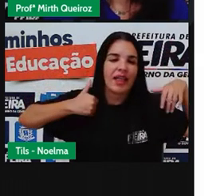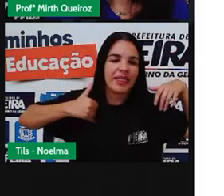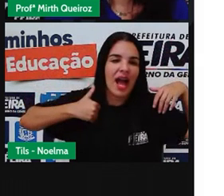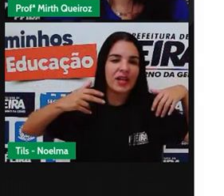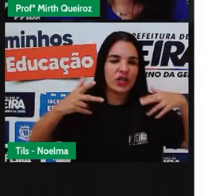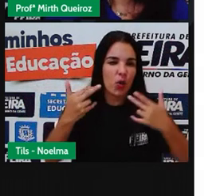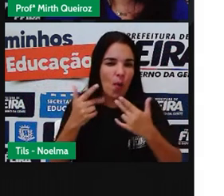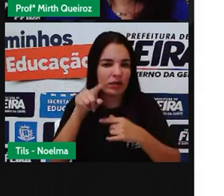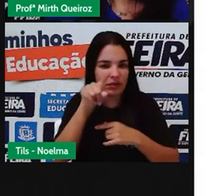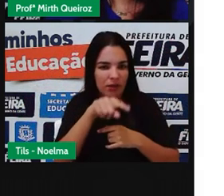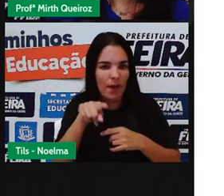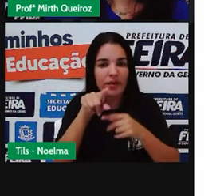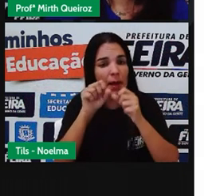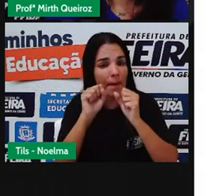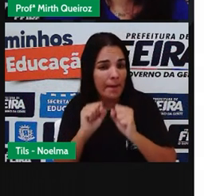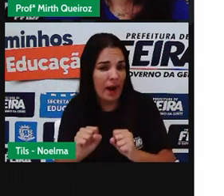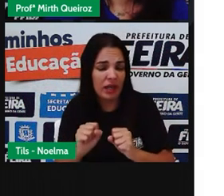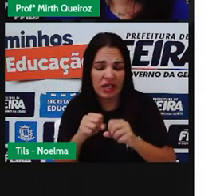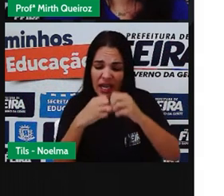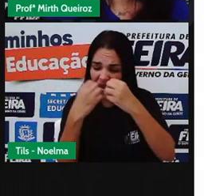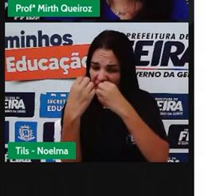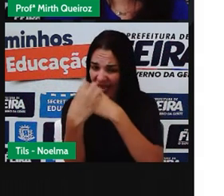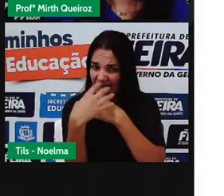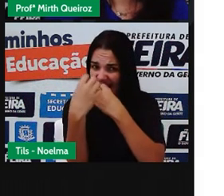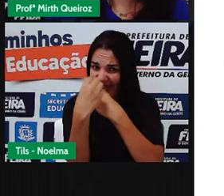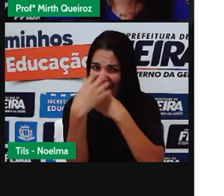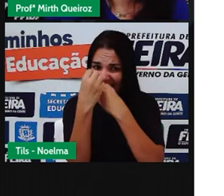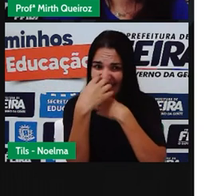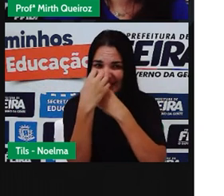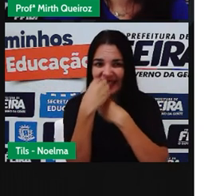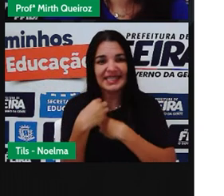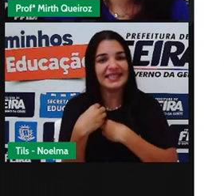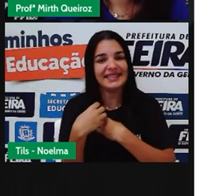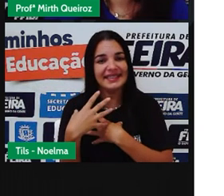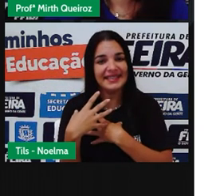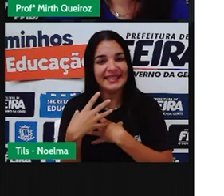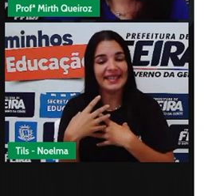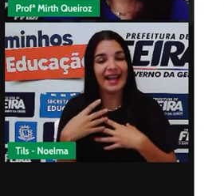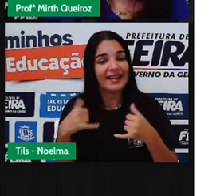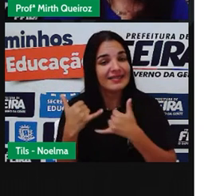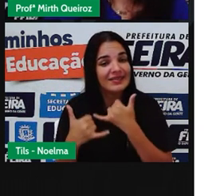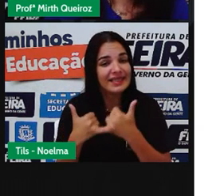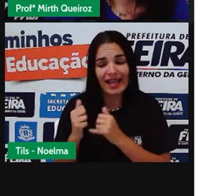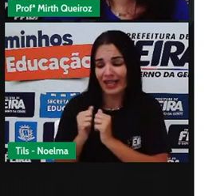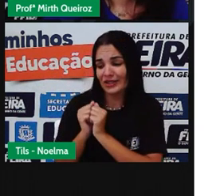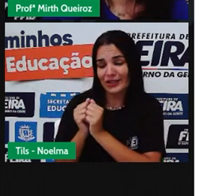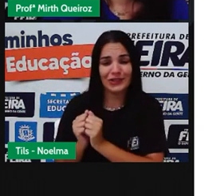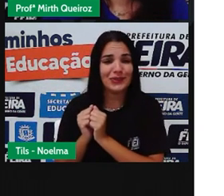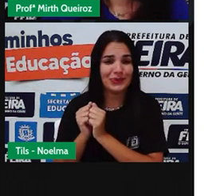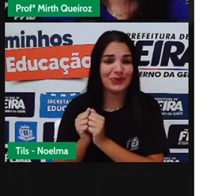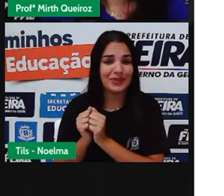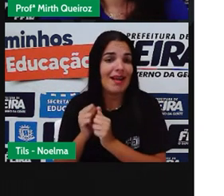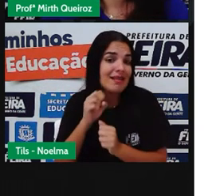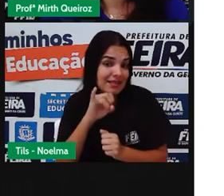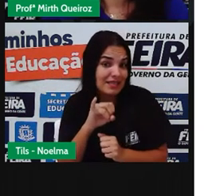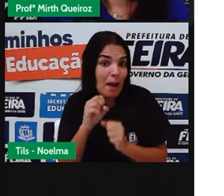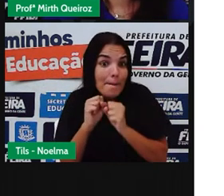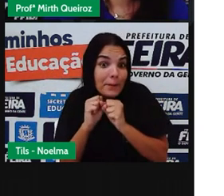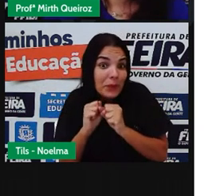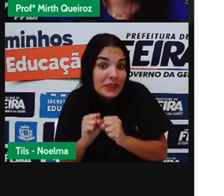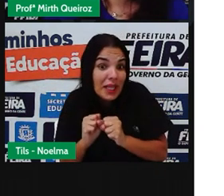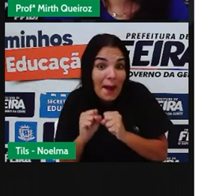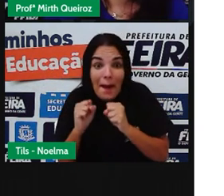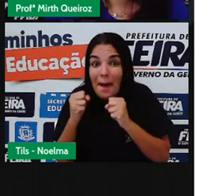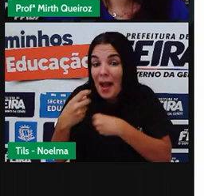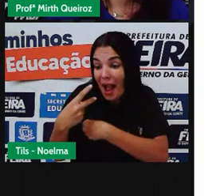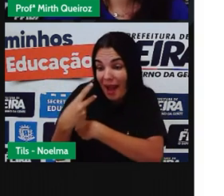Peça aí a eles Para ensinar vocês Essa brincadeira E brincar com vocês E se possível Grave também Este